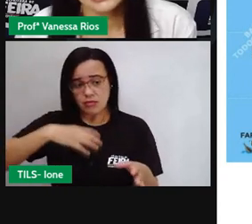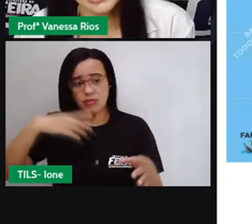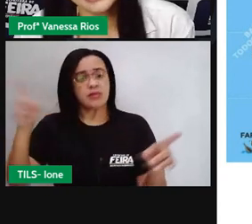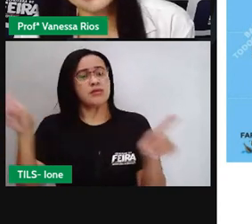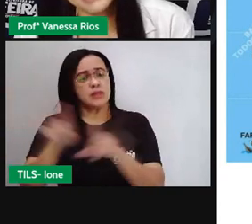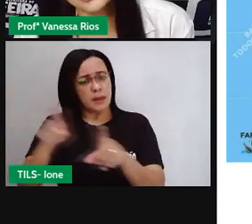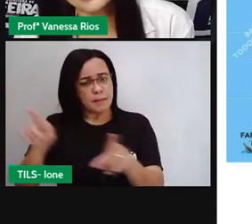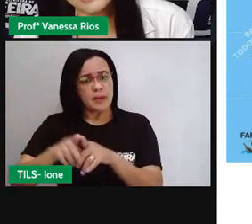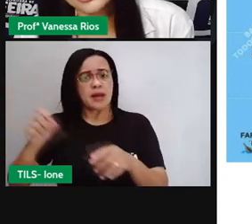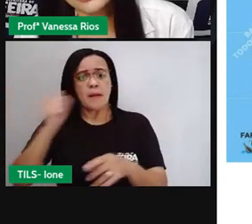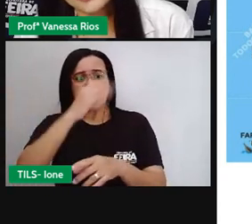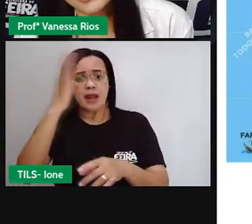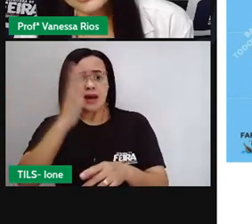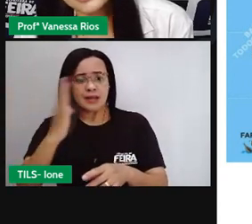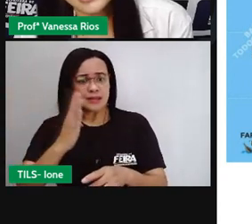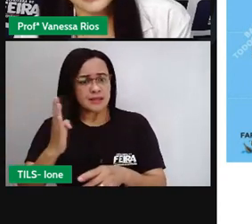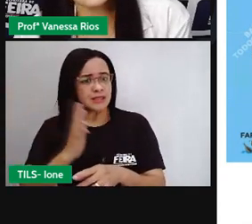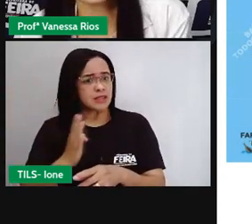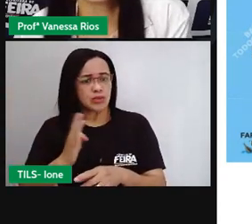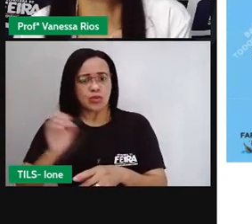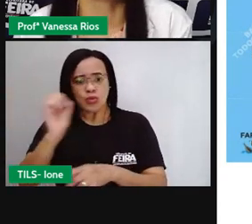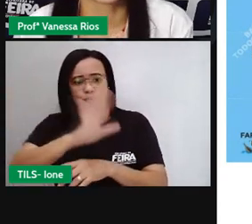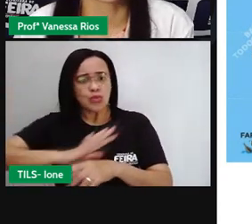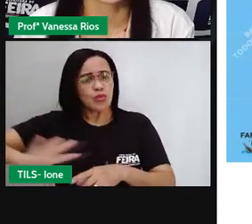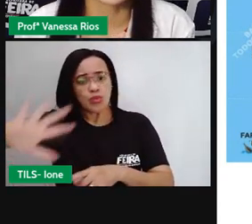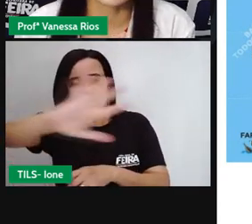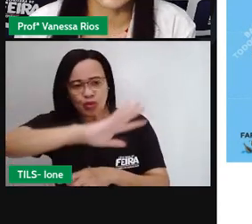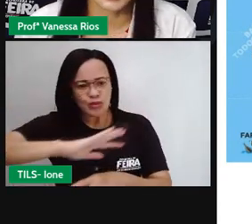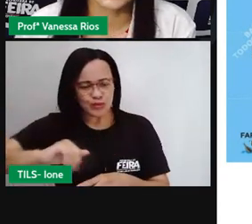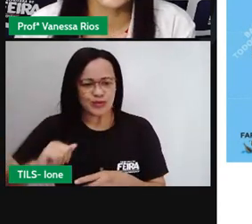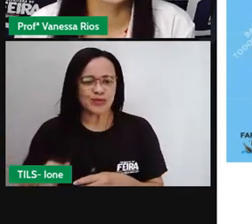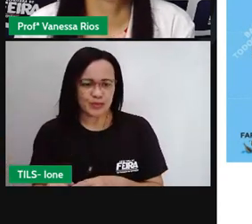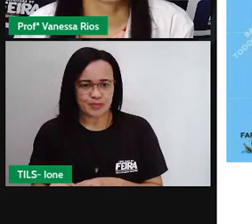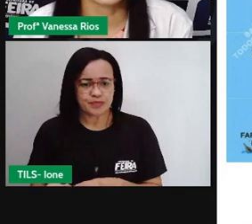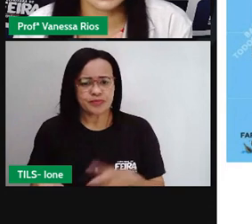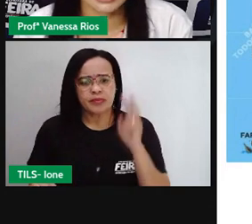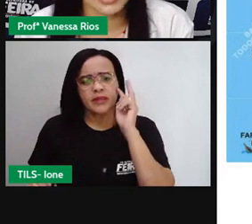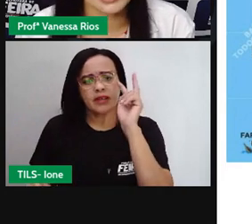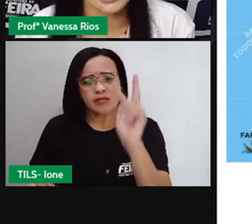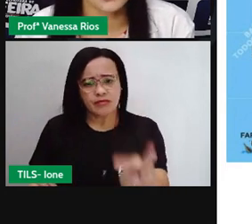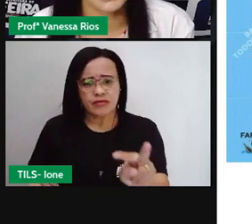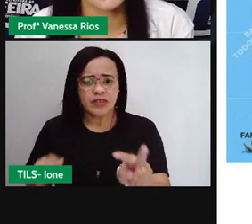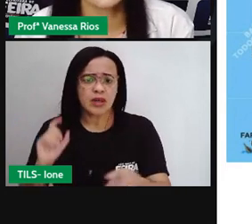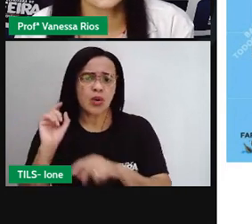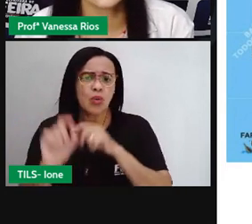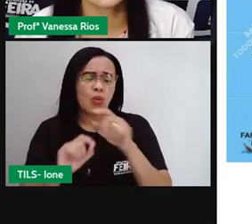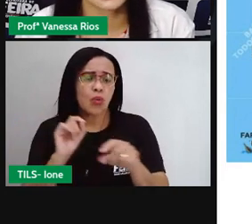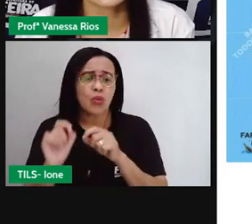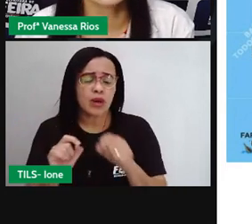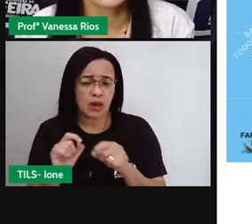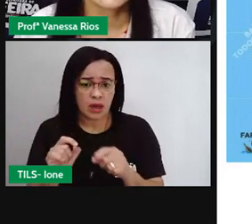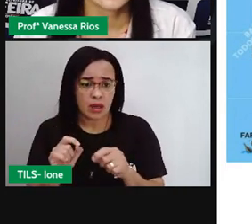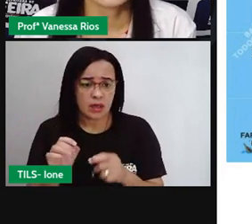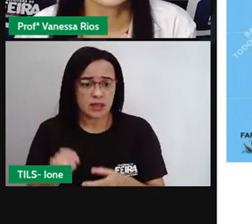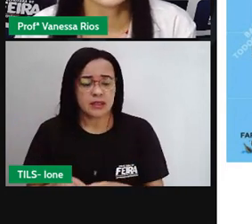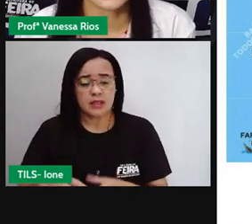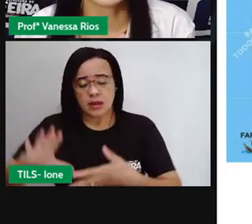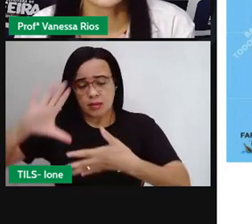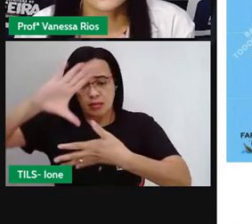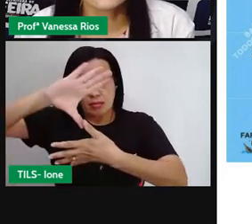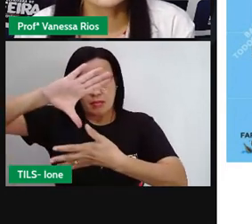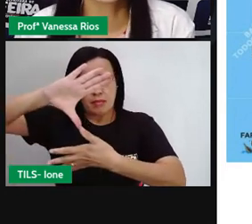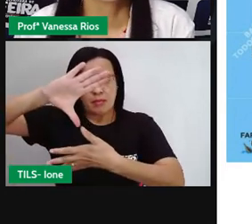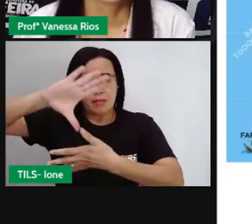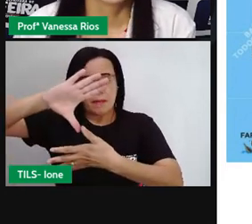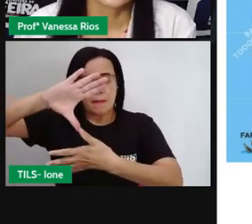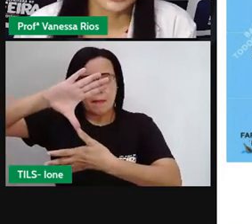E aí a imagem mostra os pontos residenciais da cidade? Não. Esse aí é um mapa destinado a mostrar